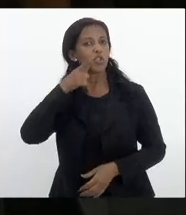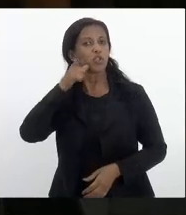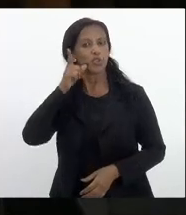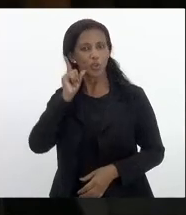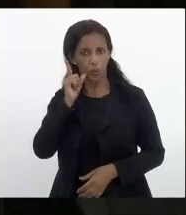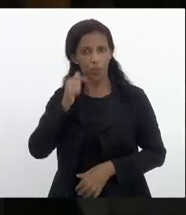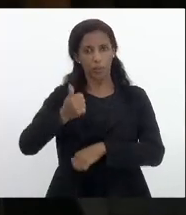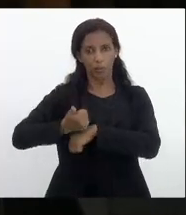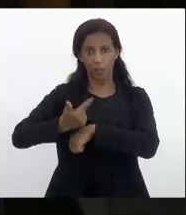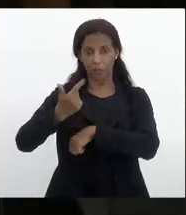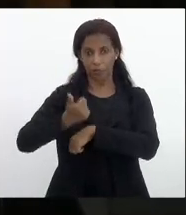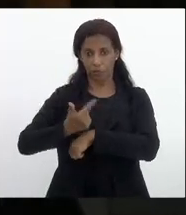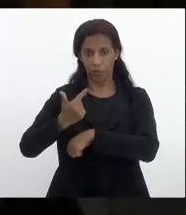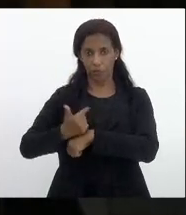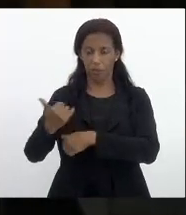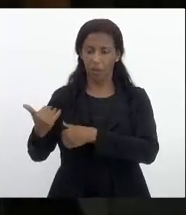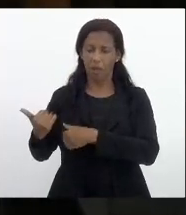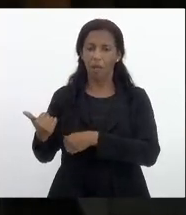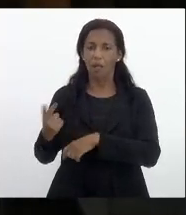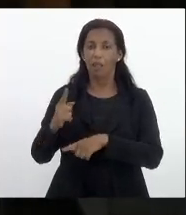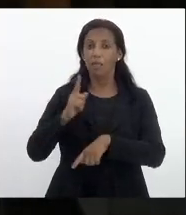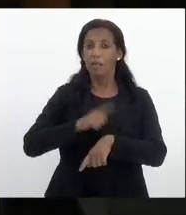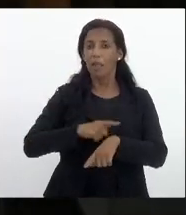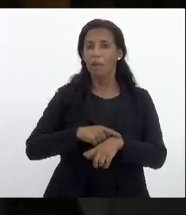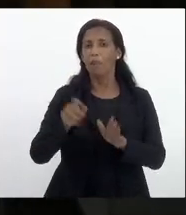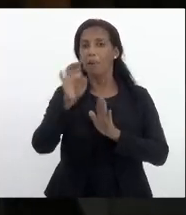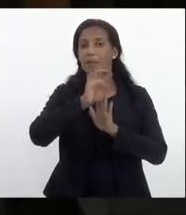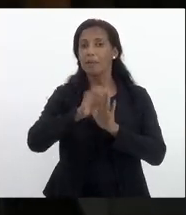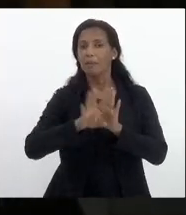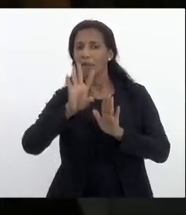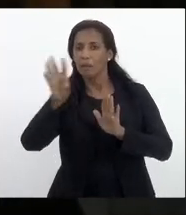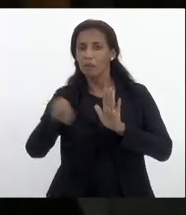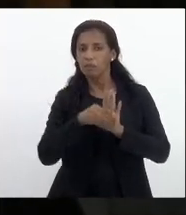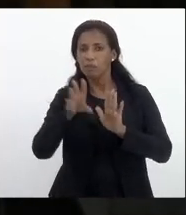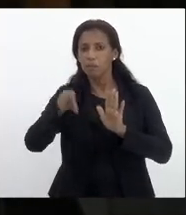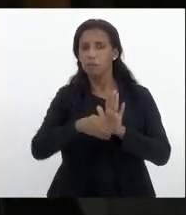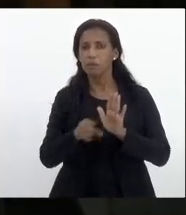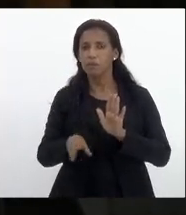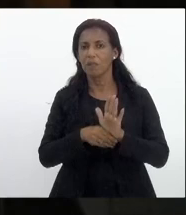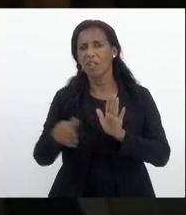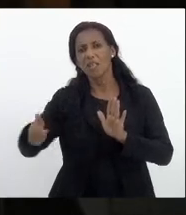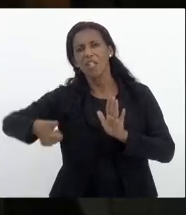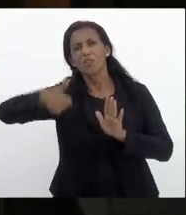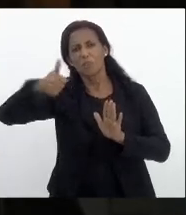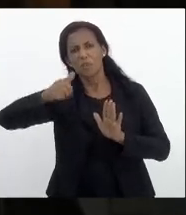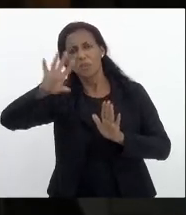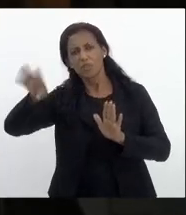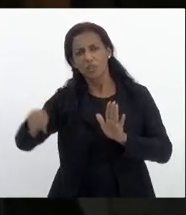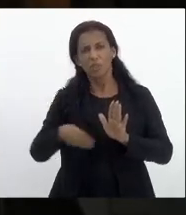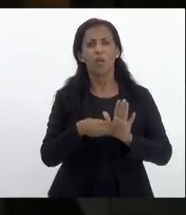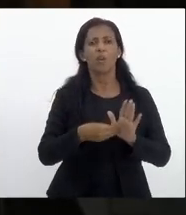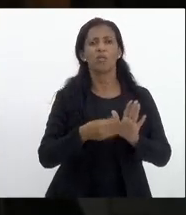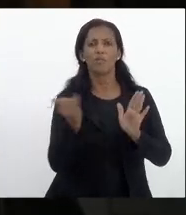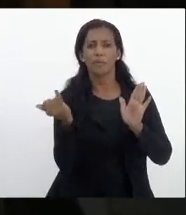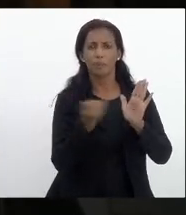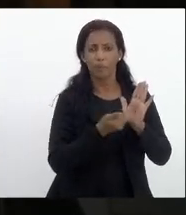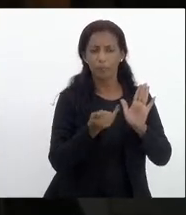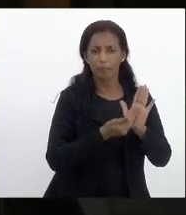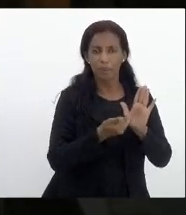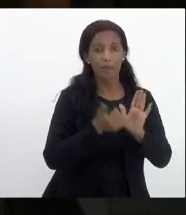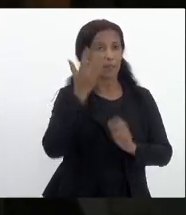ao meio dia prazo para as emendas e as primeiras já efetuadas serão publicadas